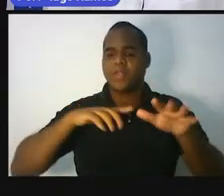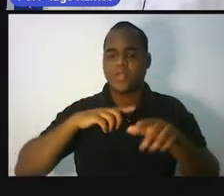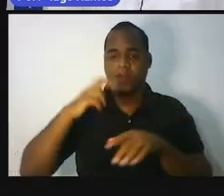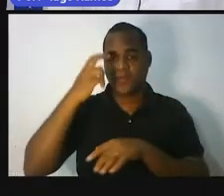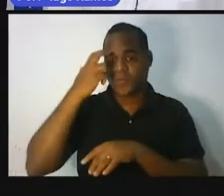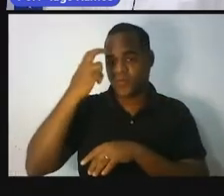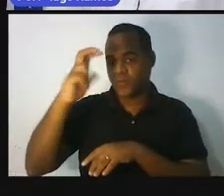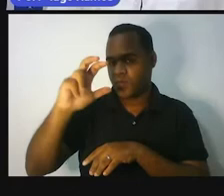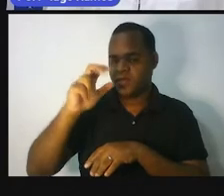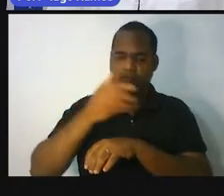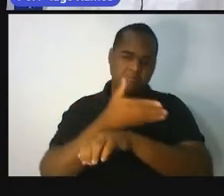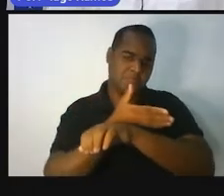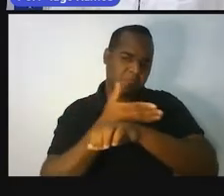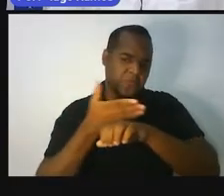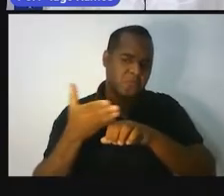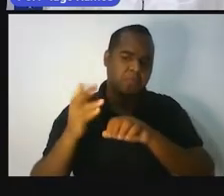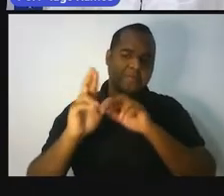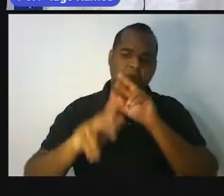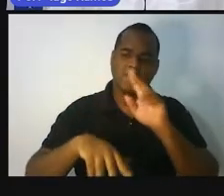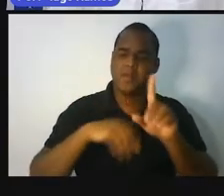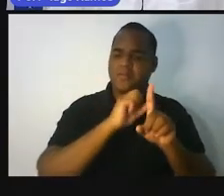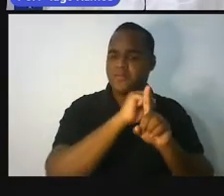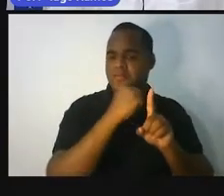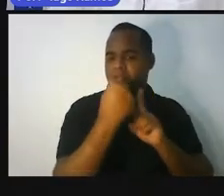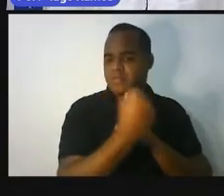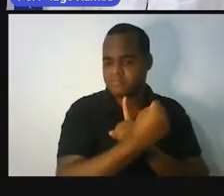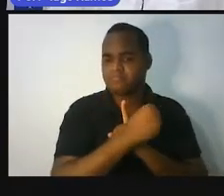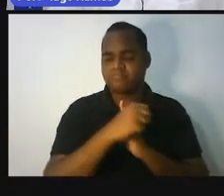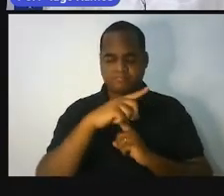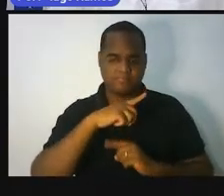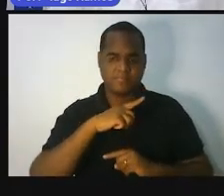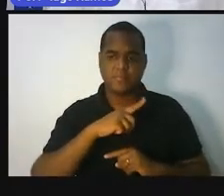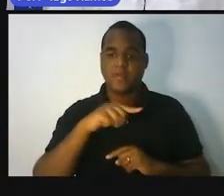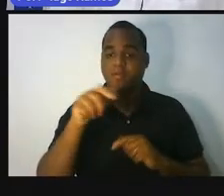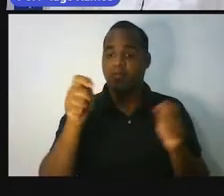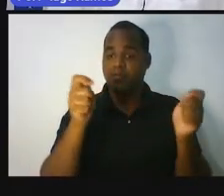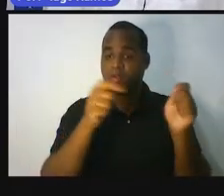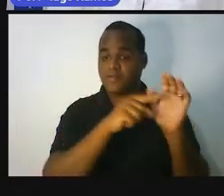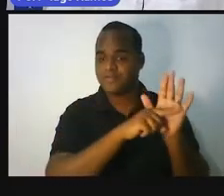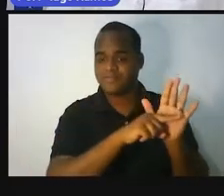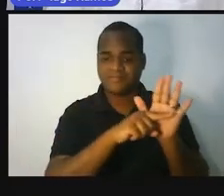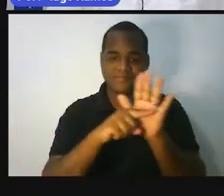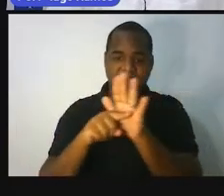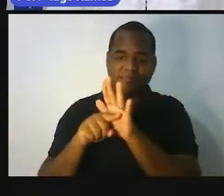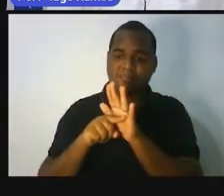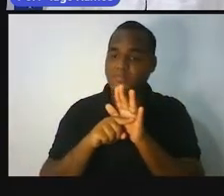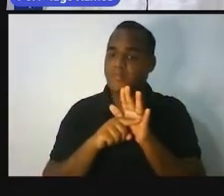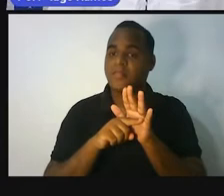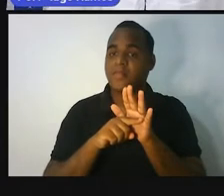diferentes, né, sociedades diferentes, ajudaram a